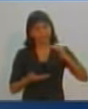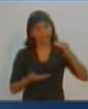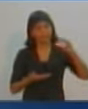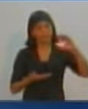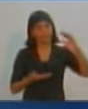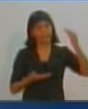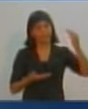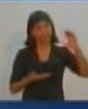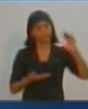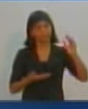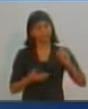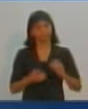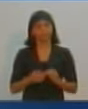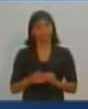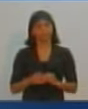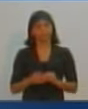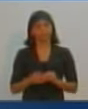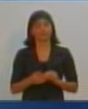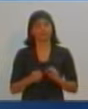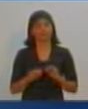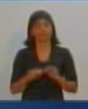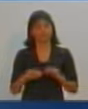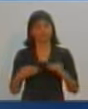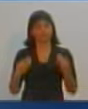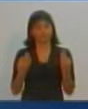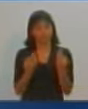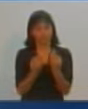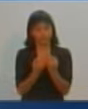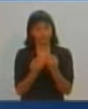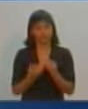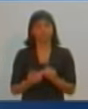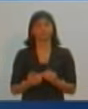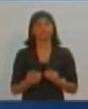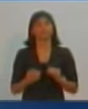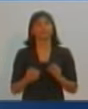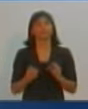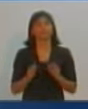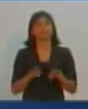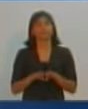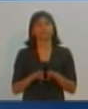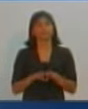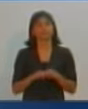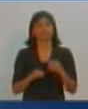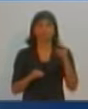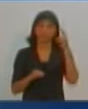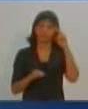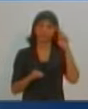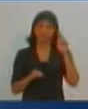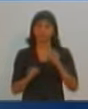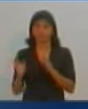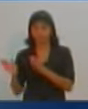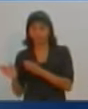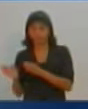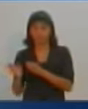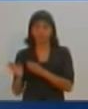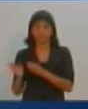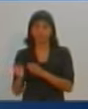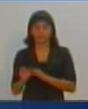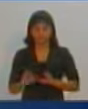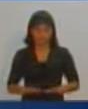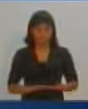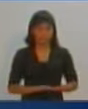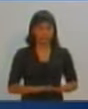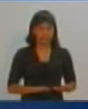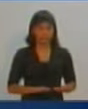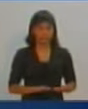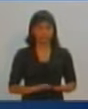para os pontos, para os locais que ainda não têm as equipes necessárias. E também temos uma preocupação com as duas pontas, com a criança, adolescente